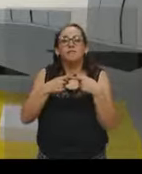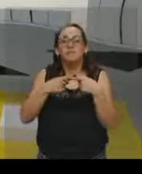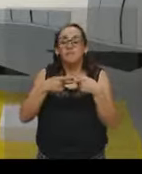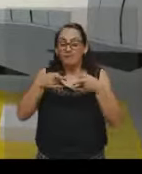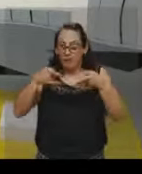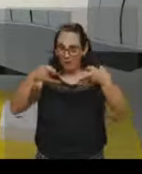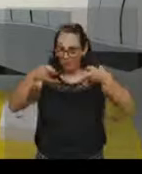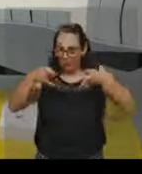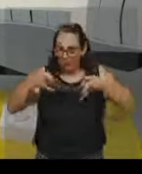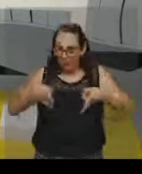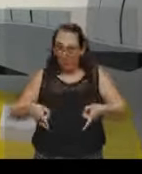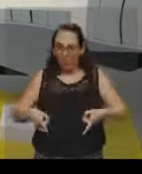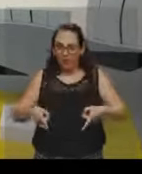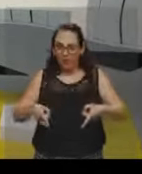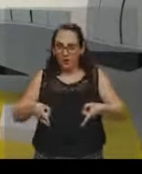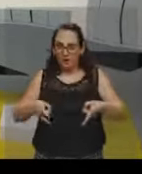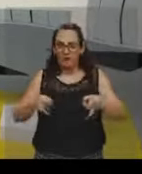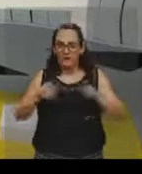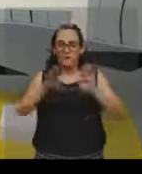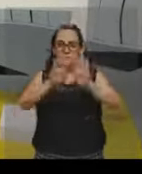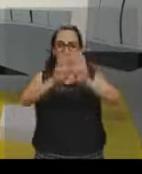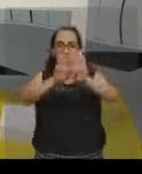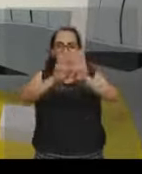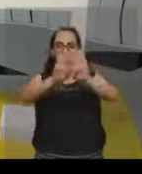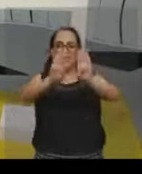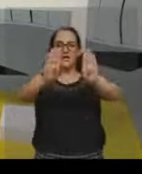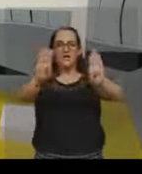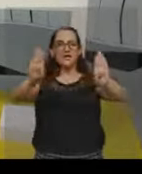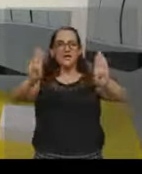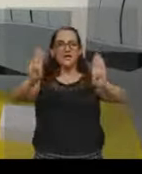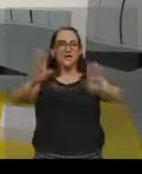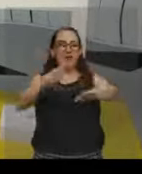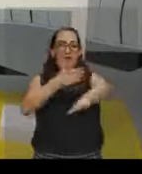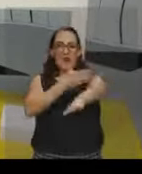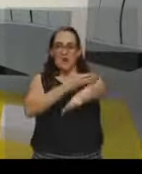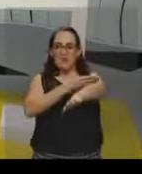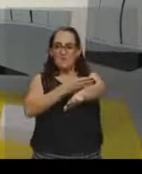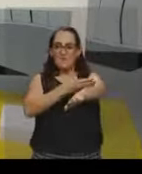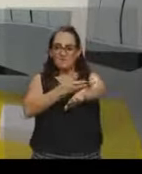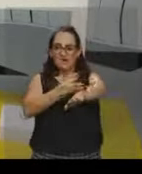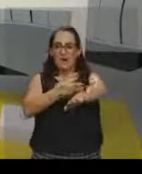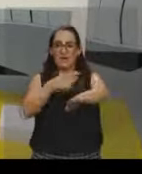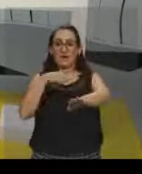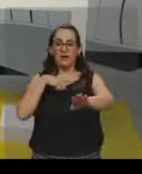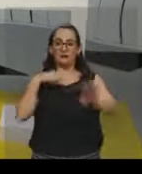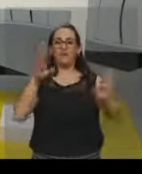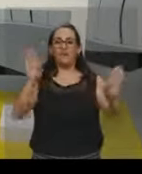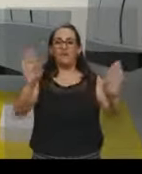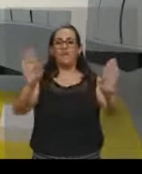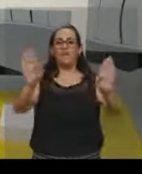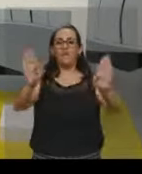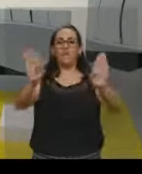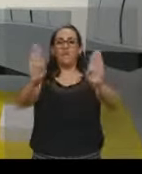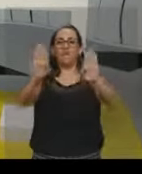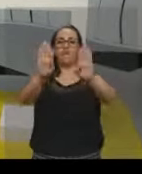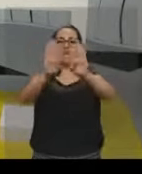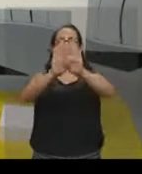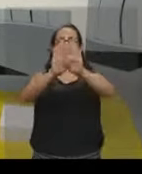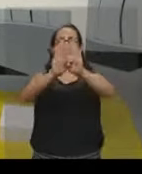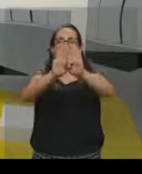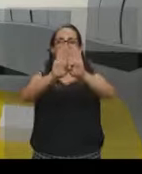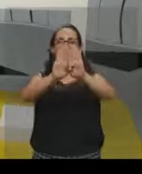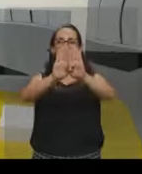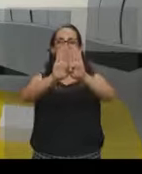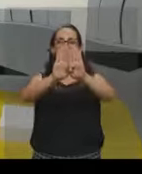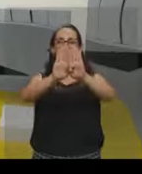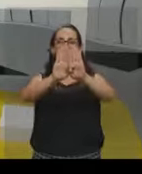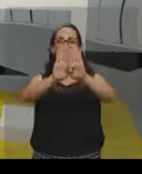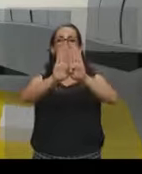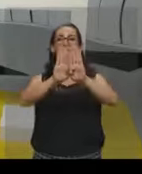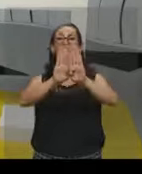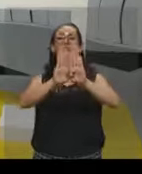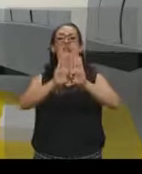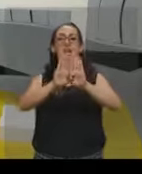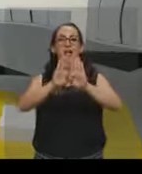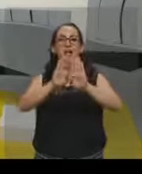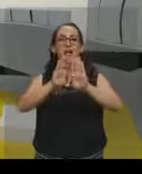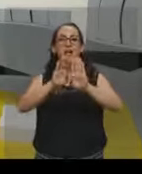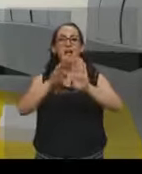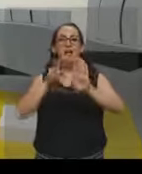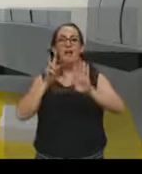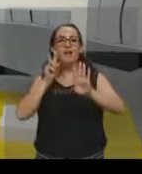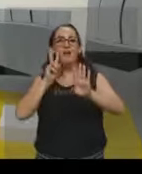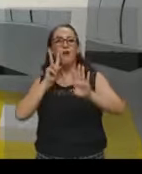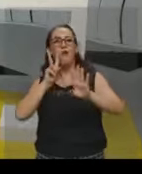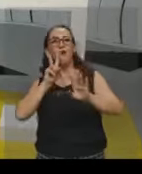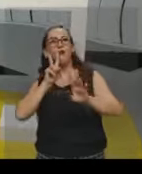parede, a parede ela é toda branquinha e eu tenho um blackout. Quando eu olhei na parede do meu quarto, assim, acima,